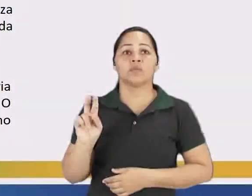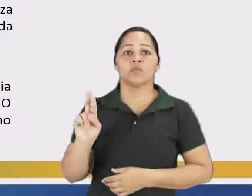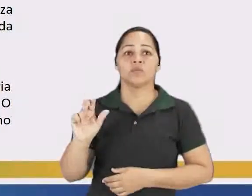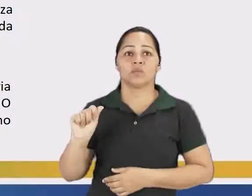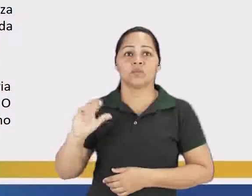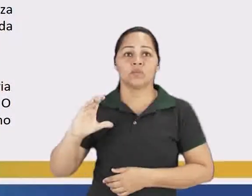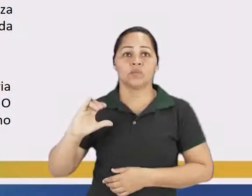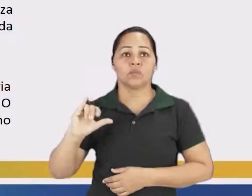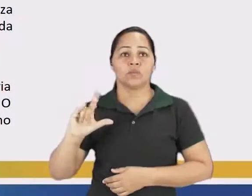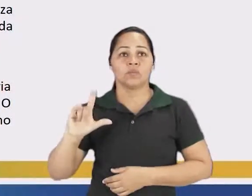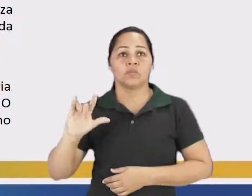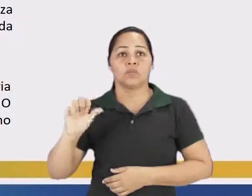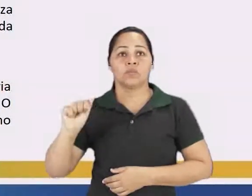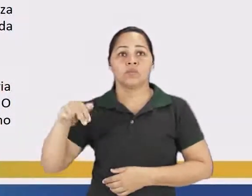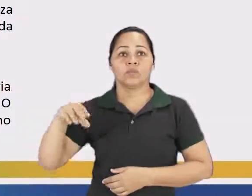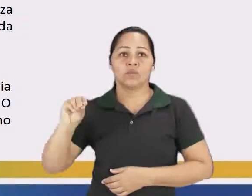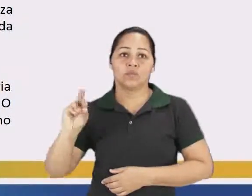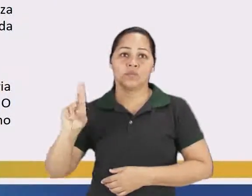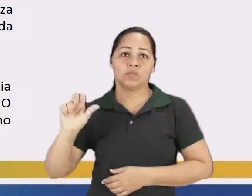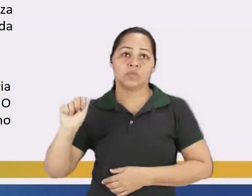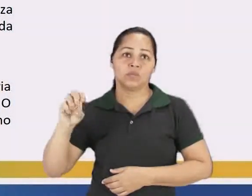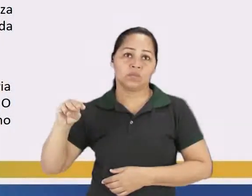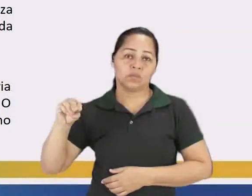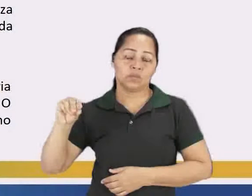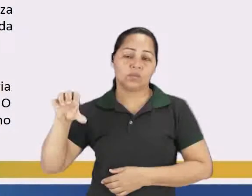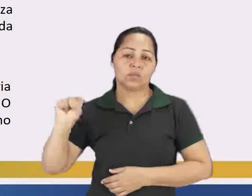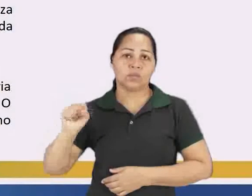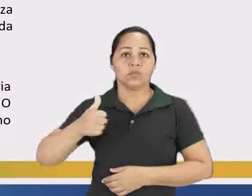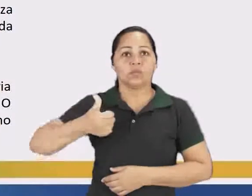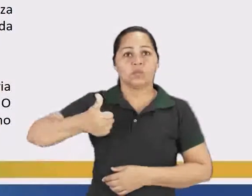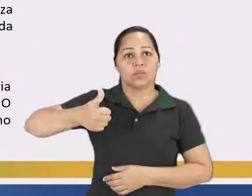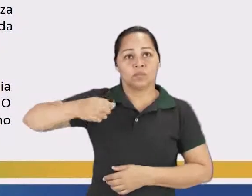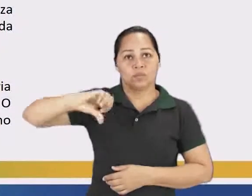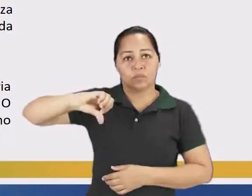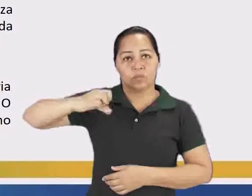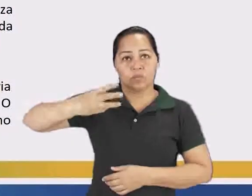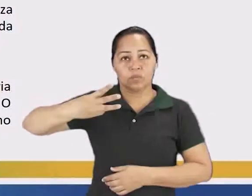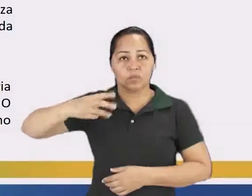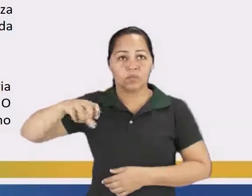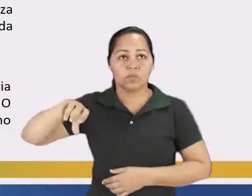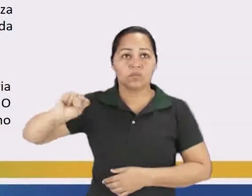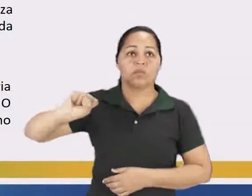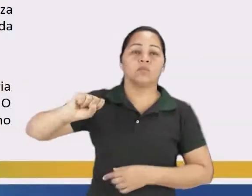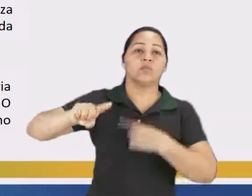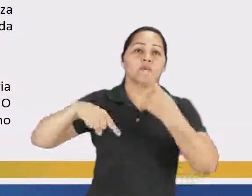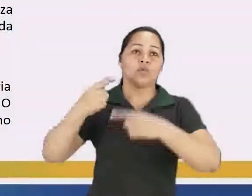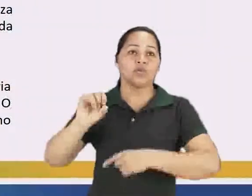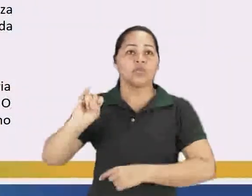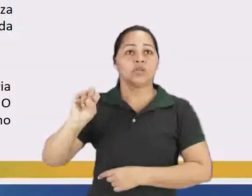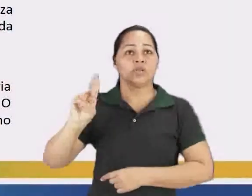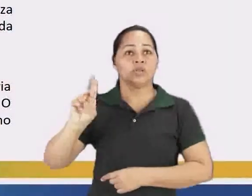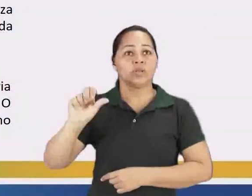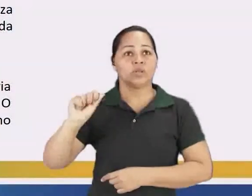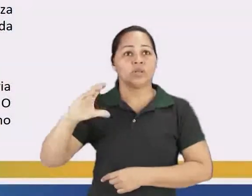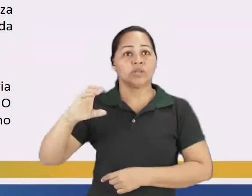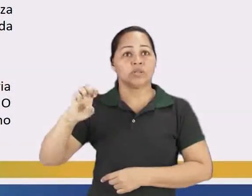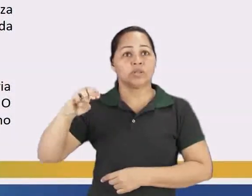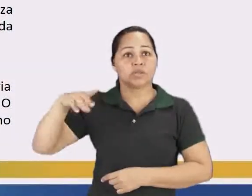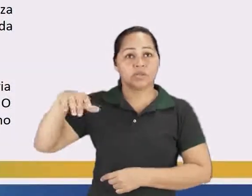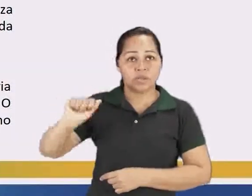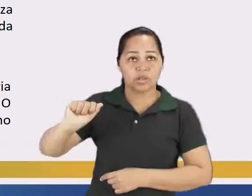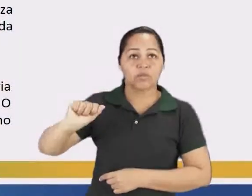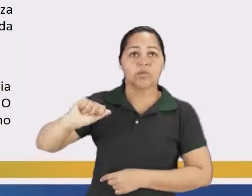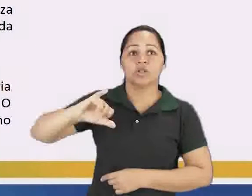tristeza e muito realismo no cenário baiano. Depois, Iracema, uma obra que nós já vimos em nossas aulas,